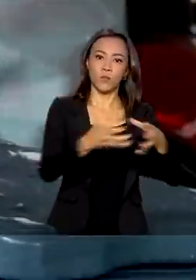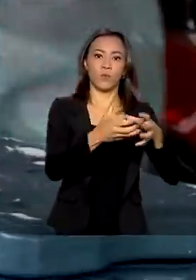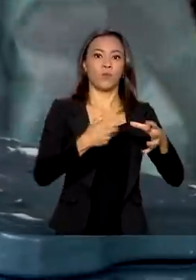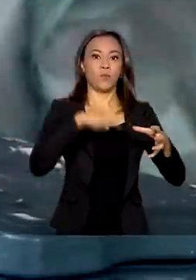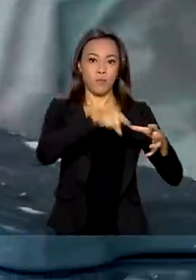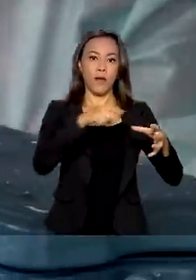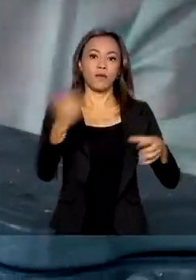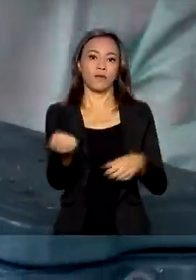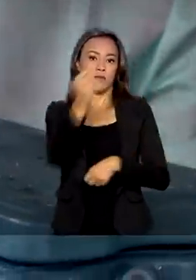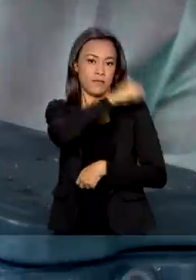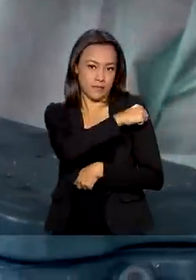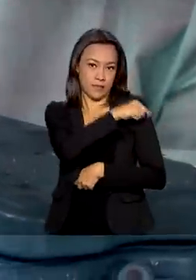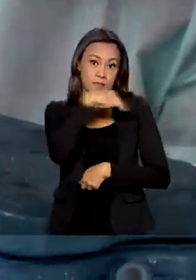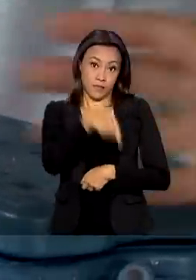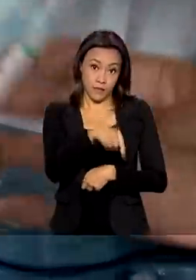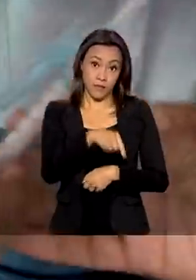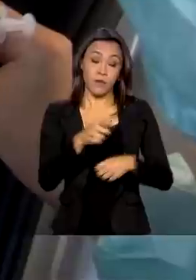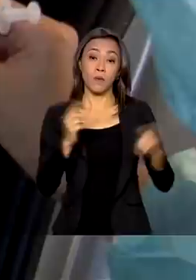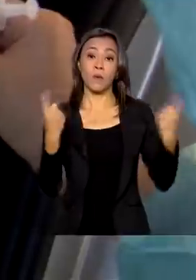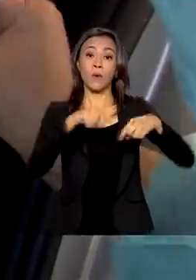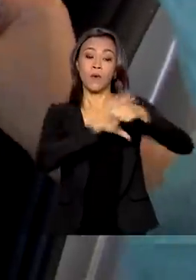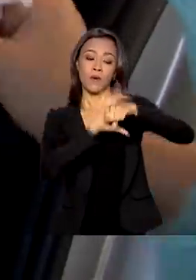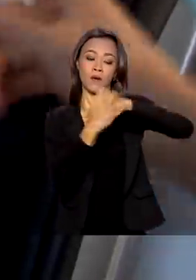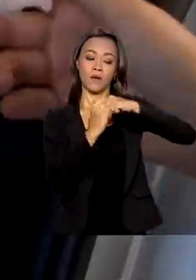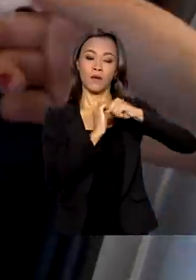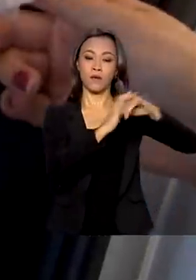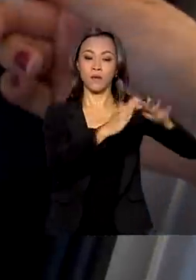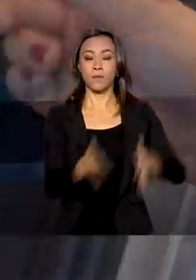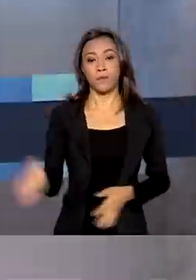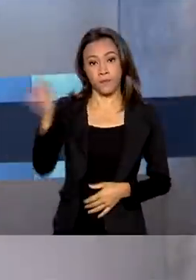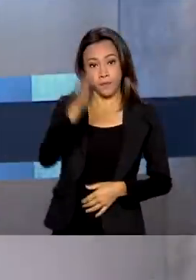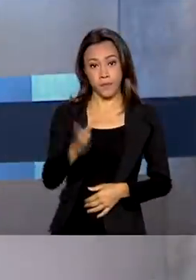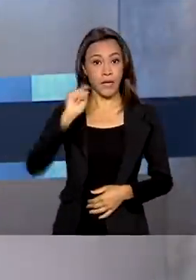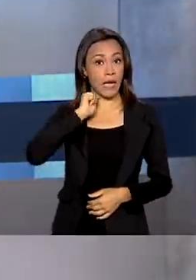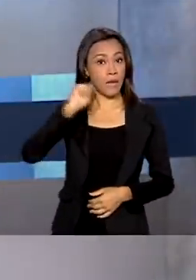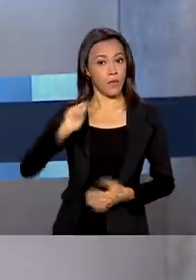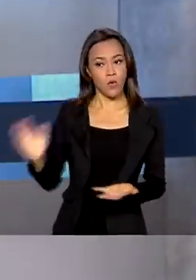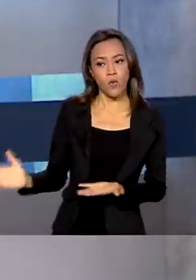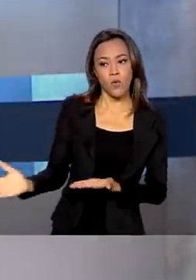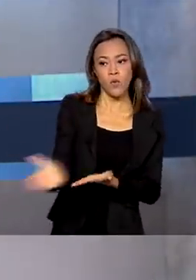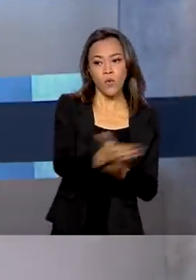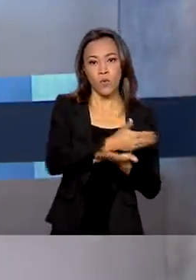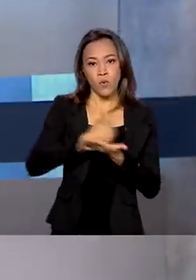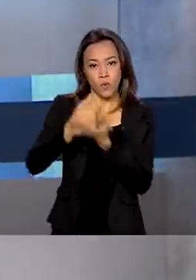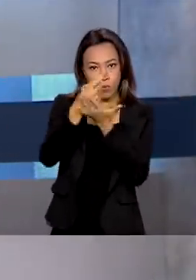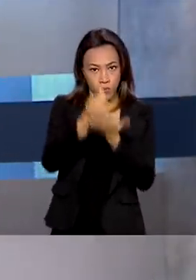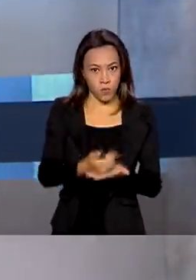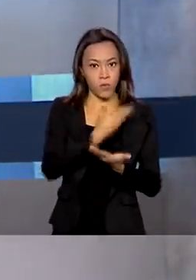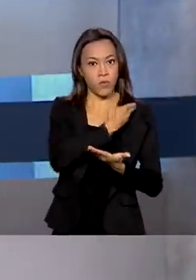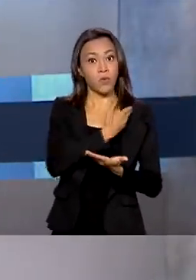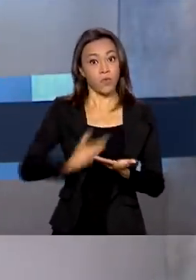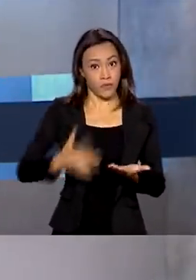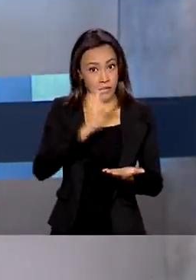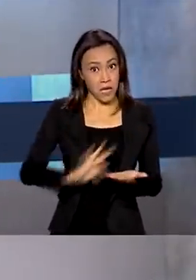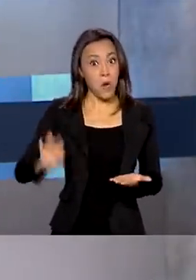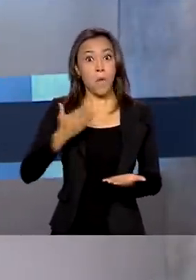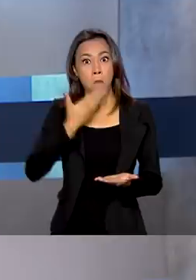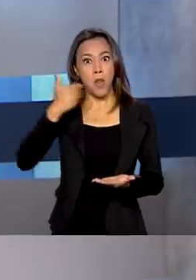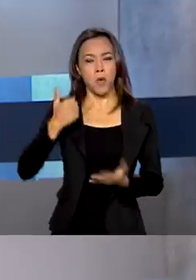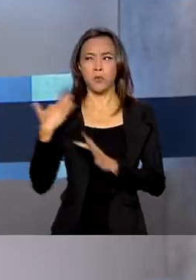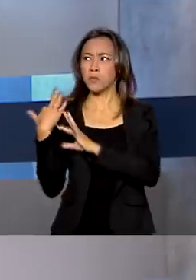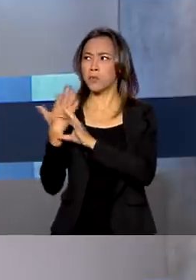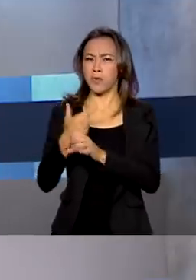contra a Covid-19. Em abril, a arrecadação federal teve o melhor resultado em 26 anos. Para